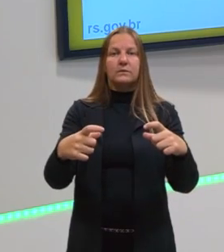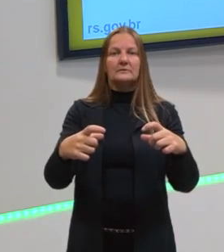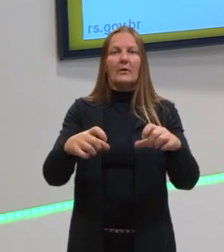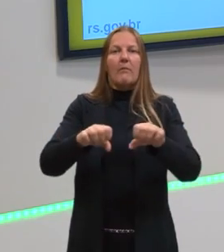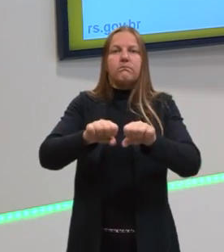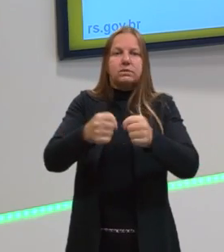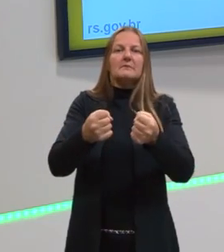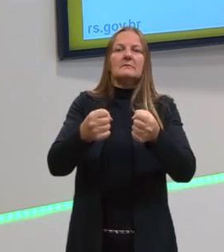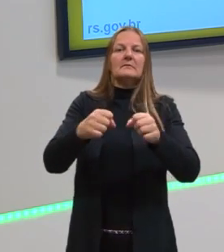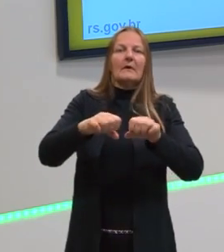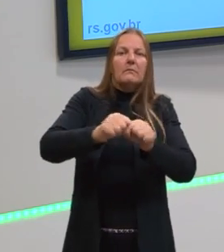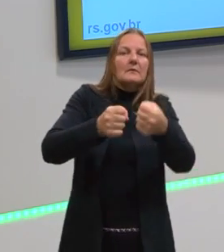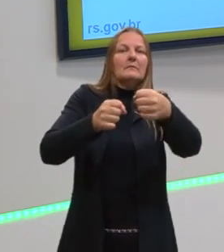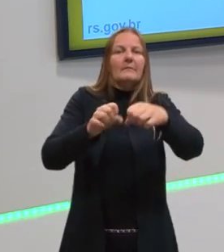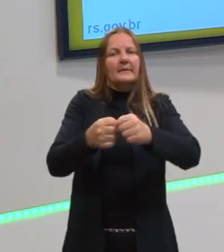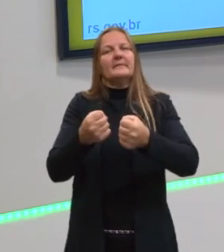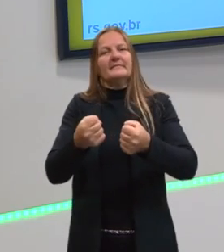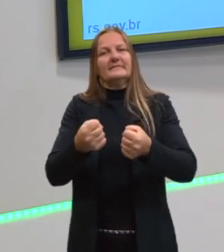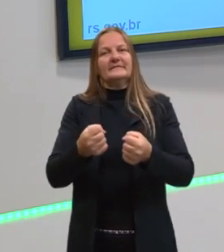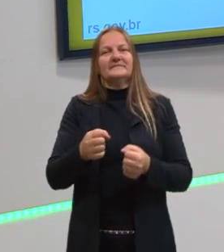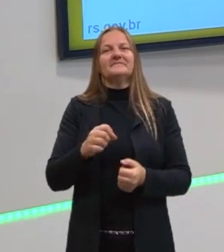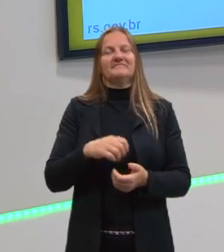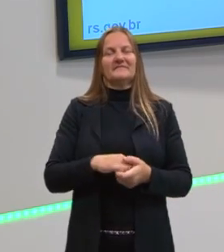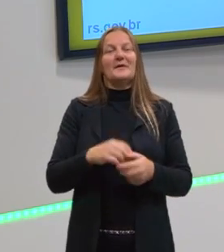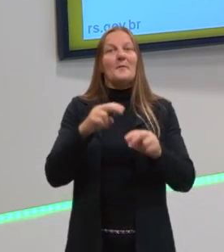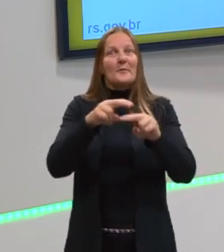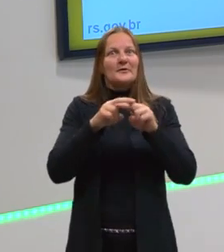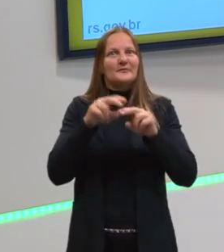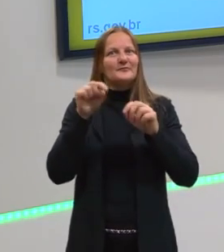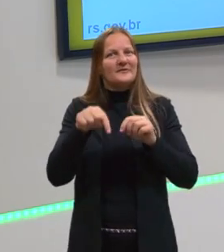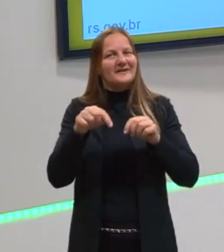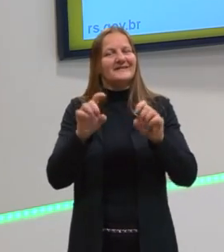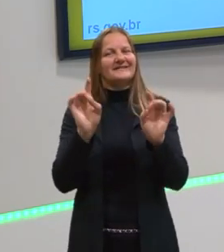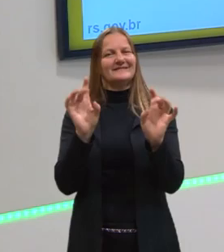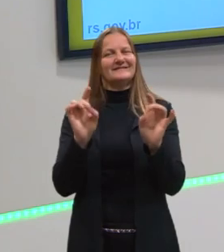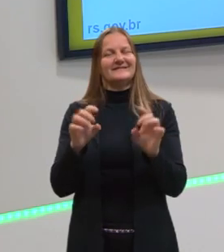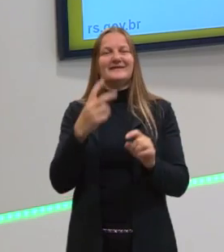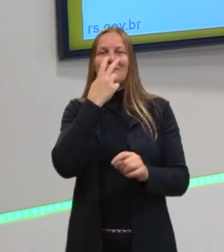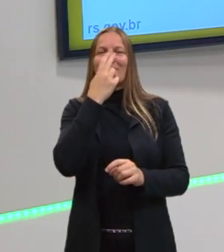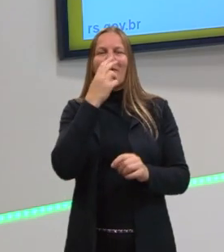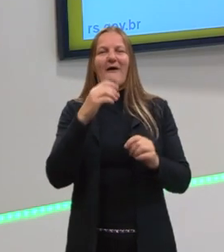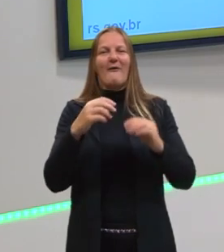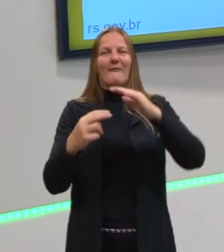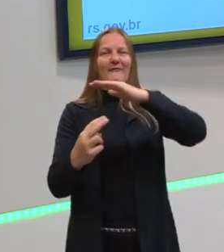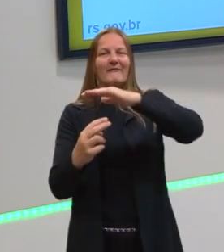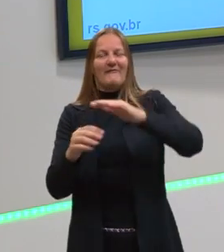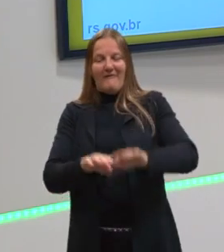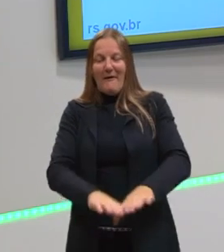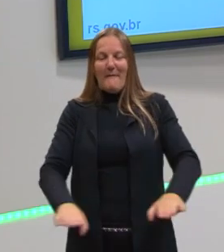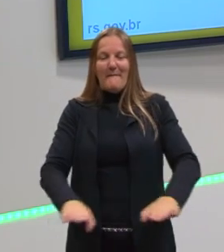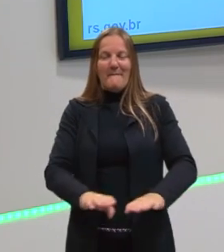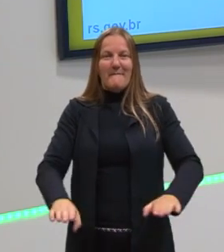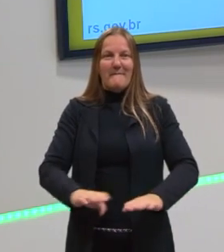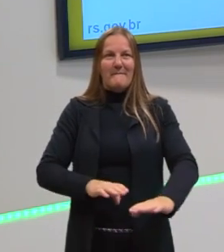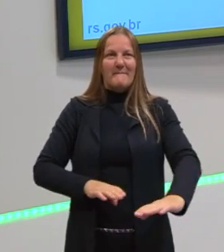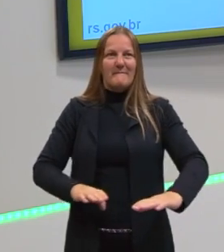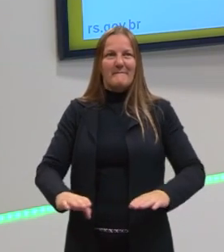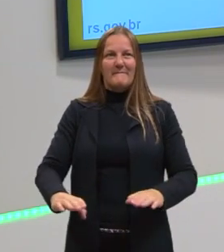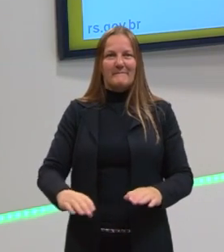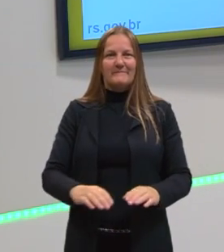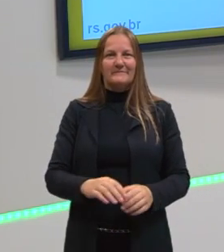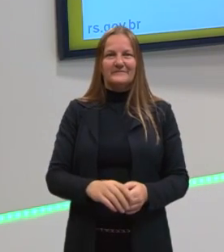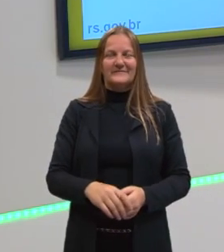viria a quebrar, a rachar. E aconteceria o mesmo que aconteceu lá com o nosso piso. Depois a gente já vai